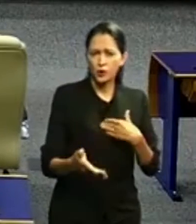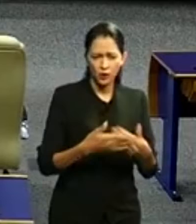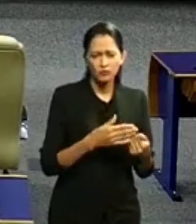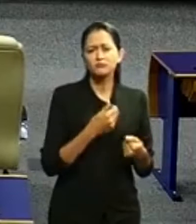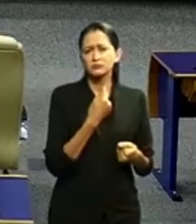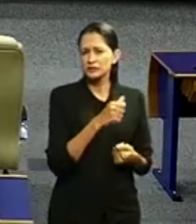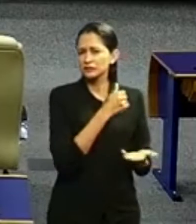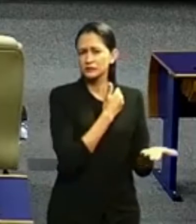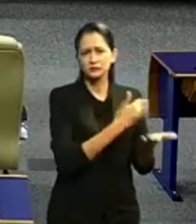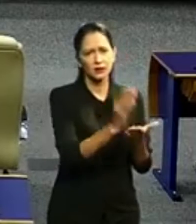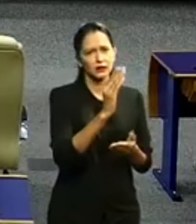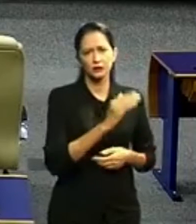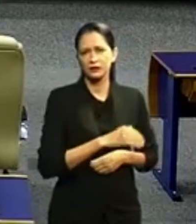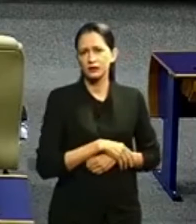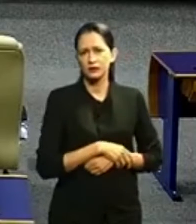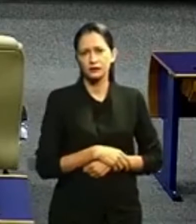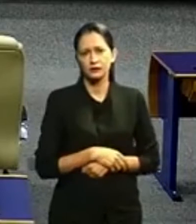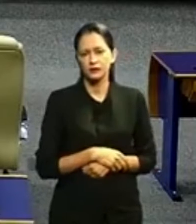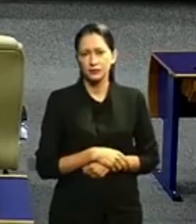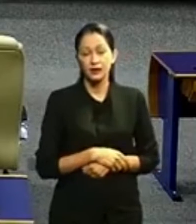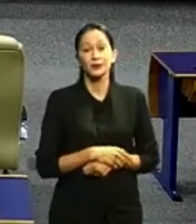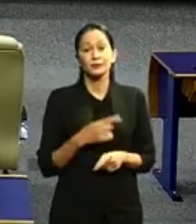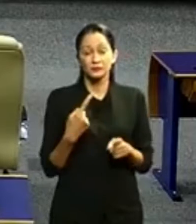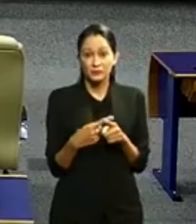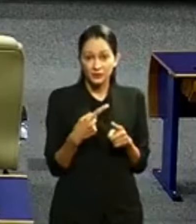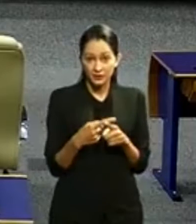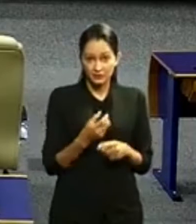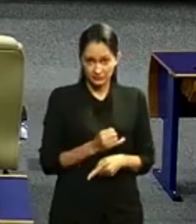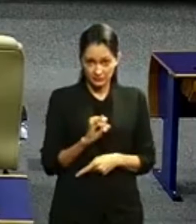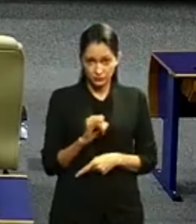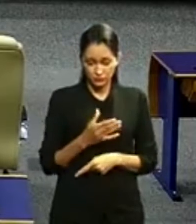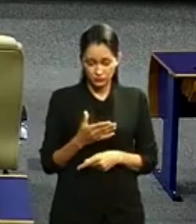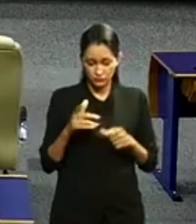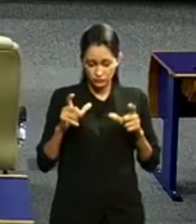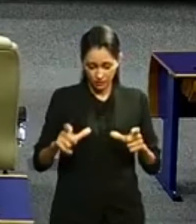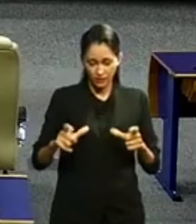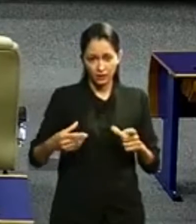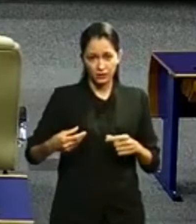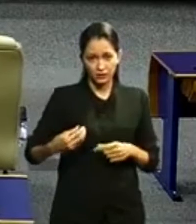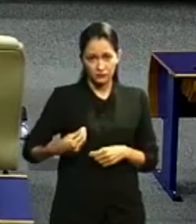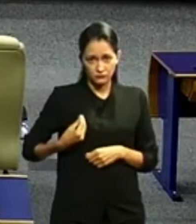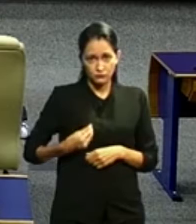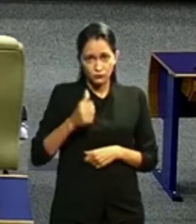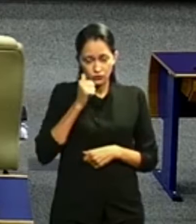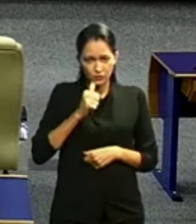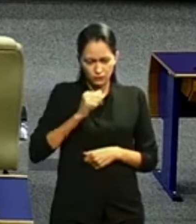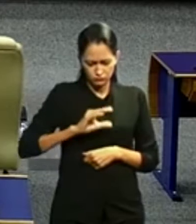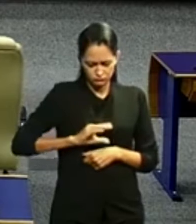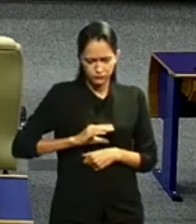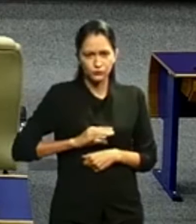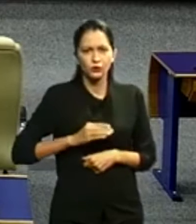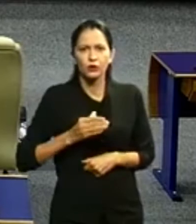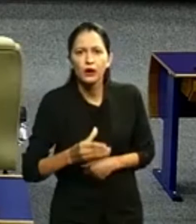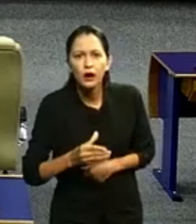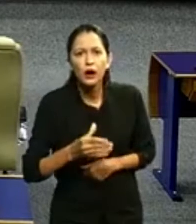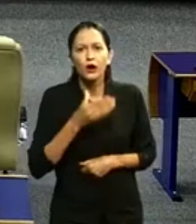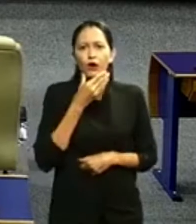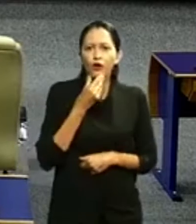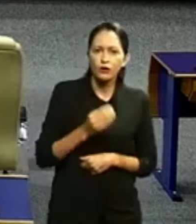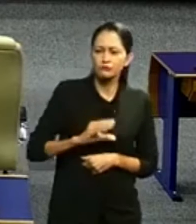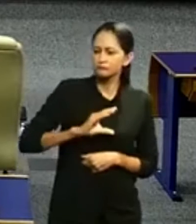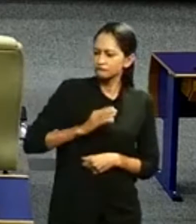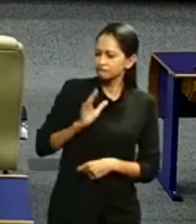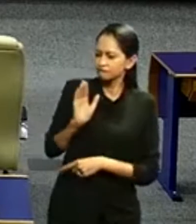saindo. Porque onde tem mulher que tem coragem, garoto que tem